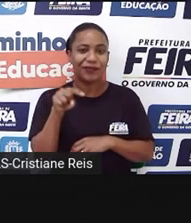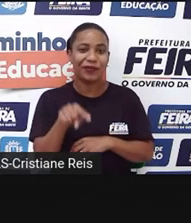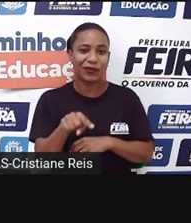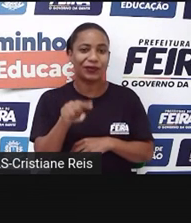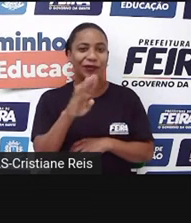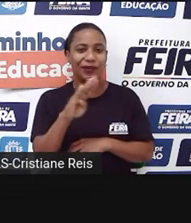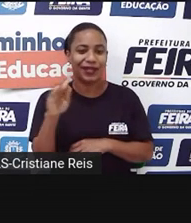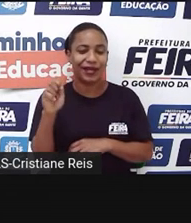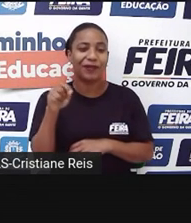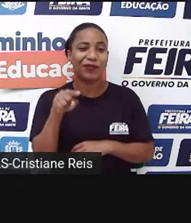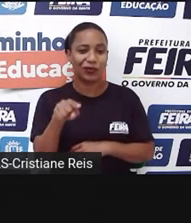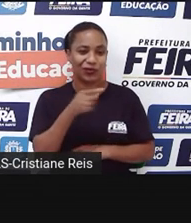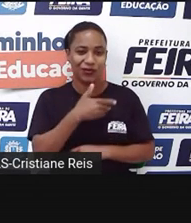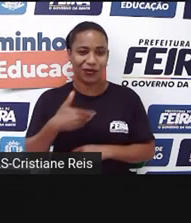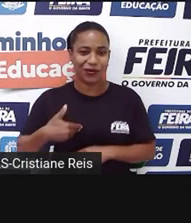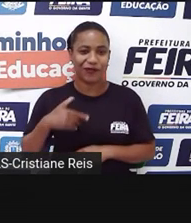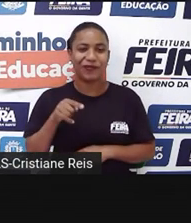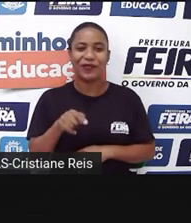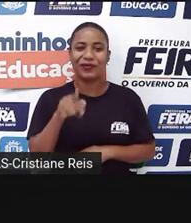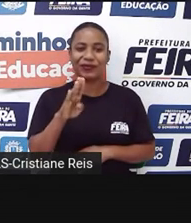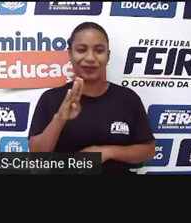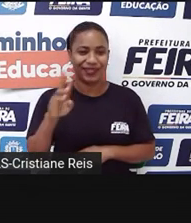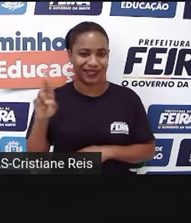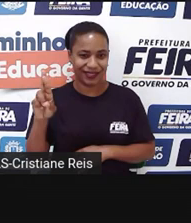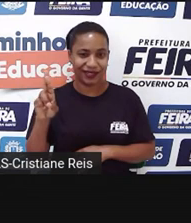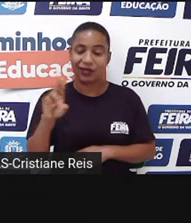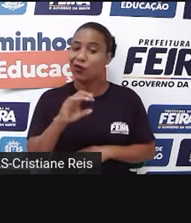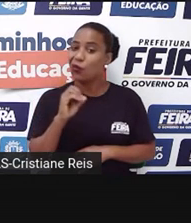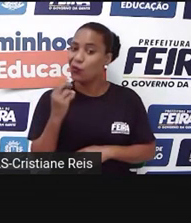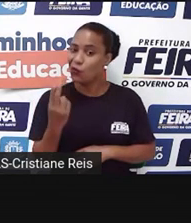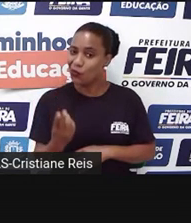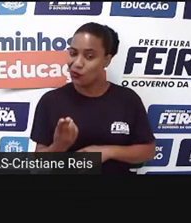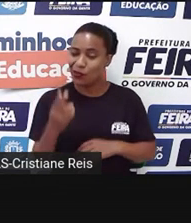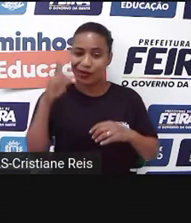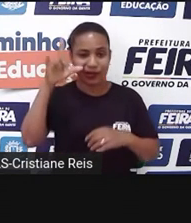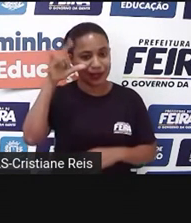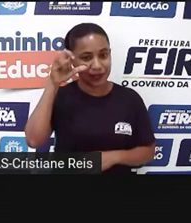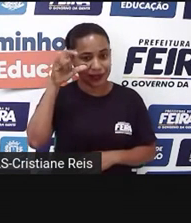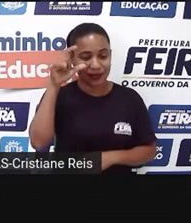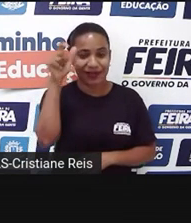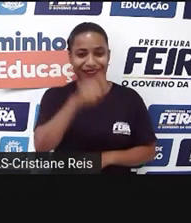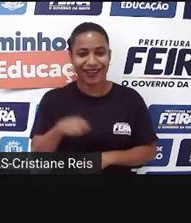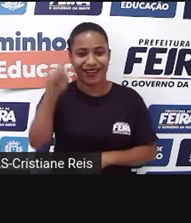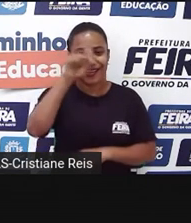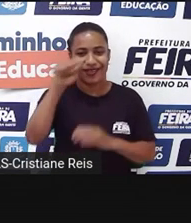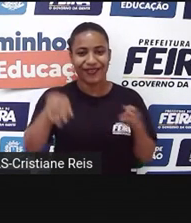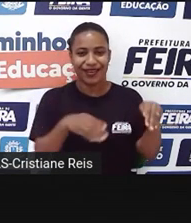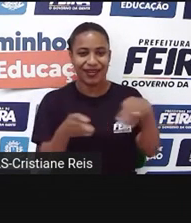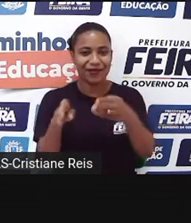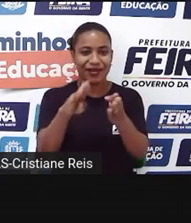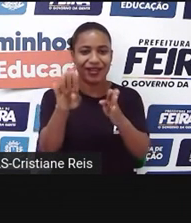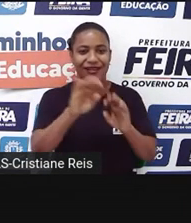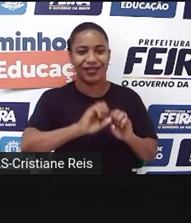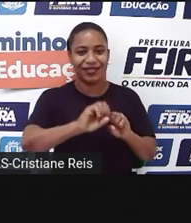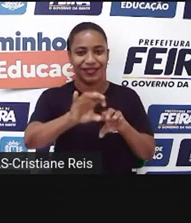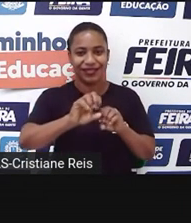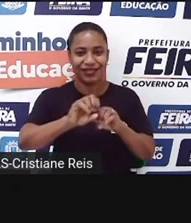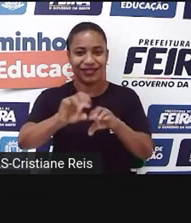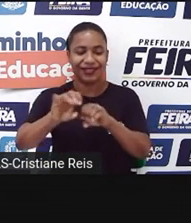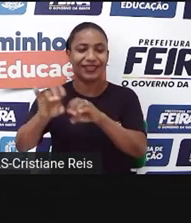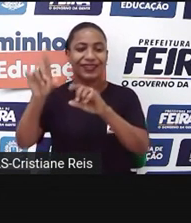.br Ou se você preferir para o nosso Instagram arroba caminhos da educa